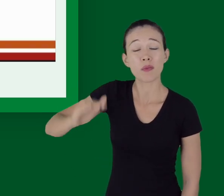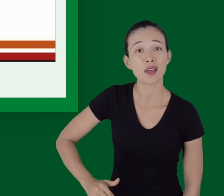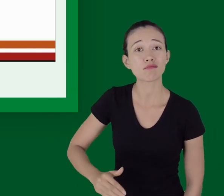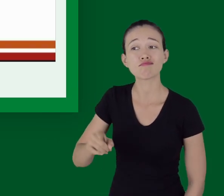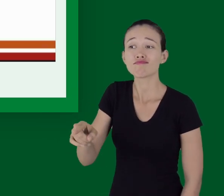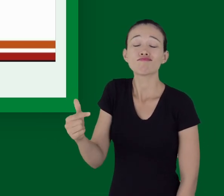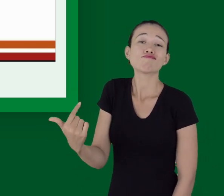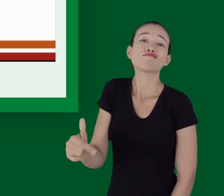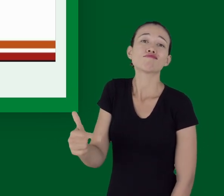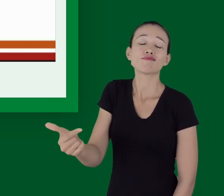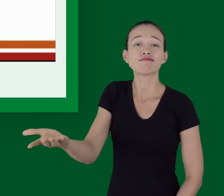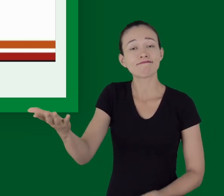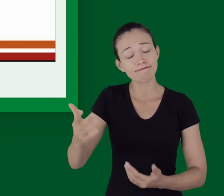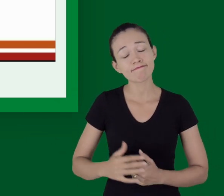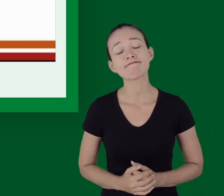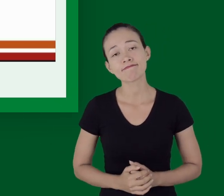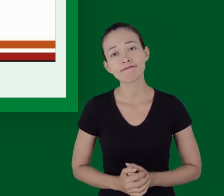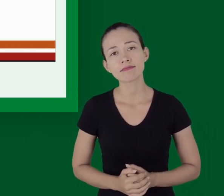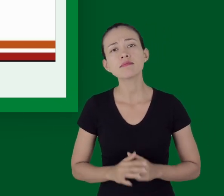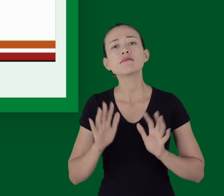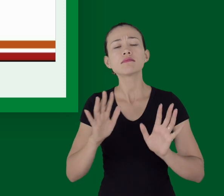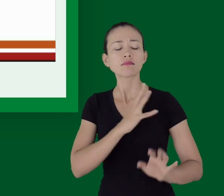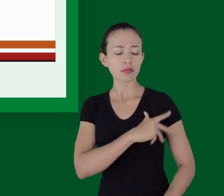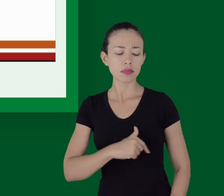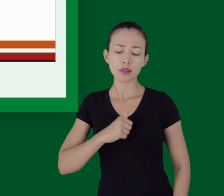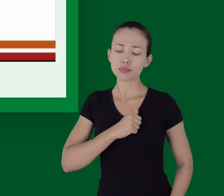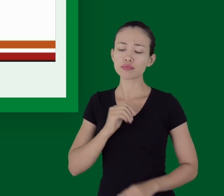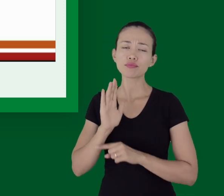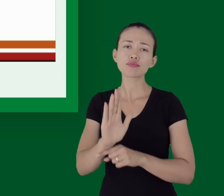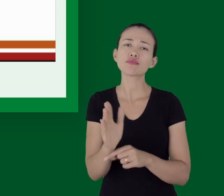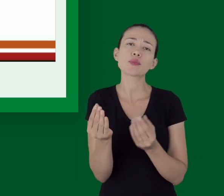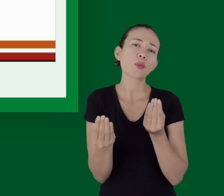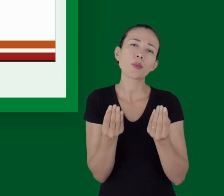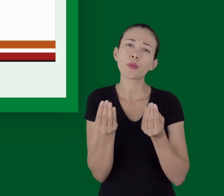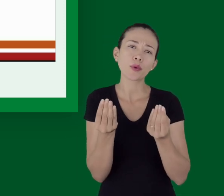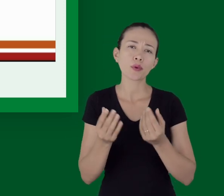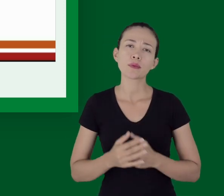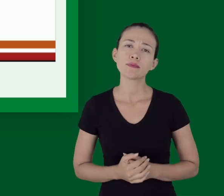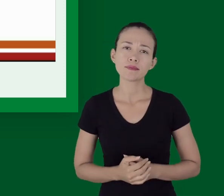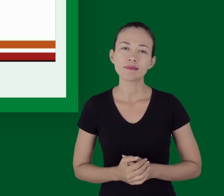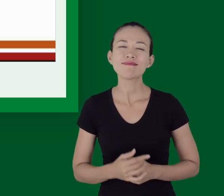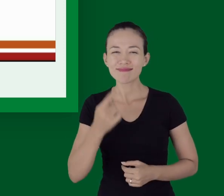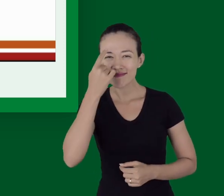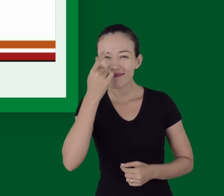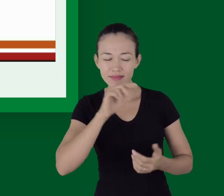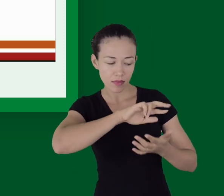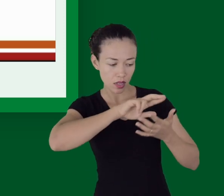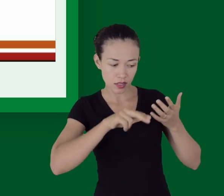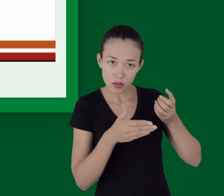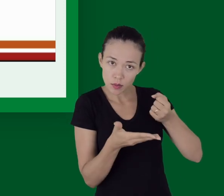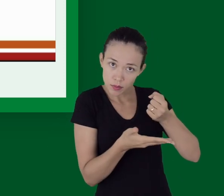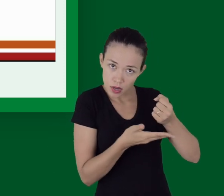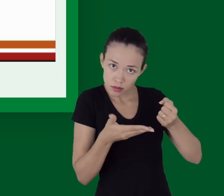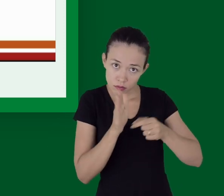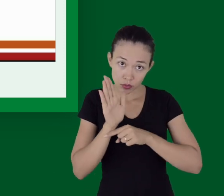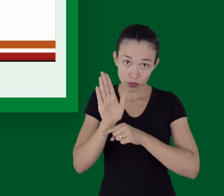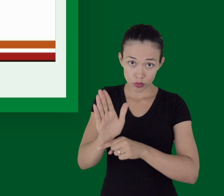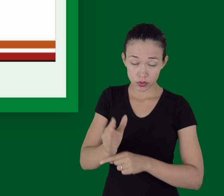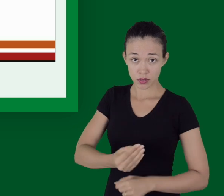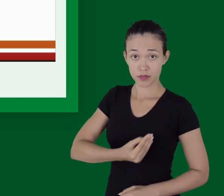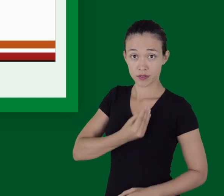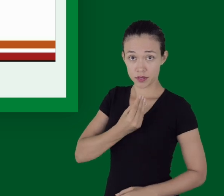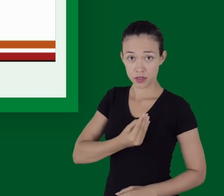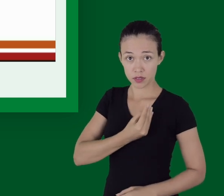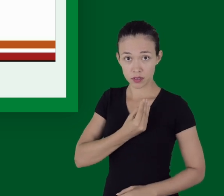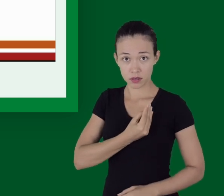E o que o SAMU faz para contribuir? Em primeiro lugar, o suporte básico de vida, a gente tem que